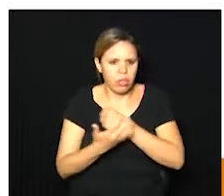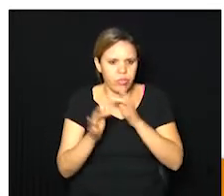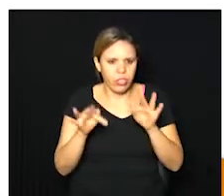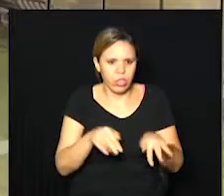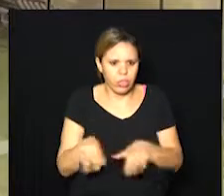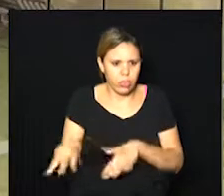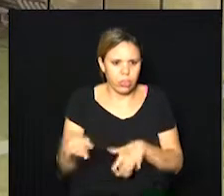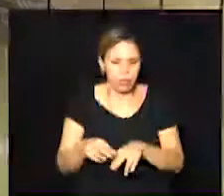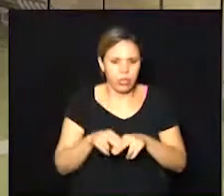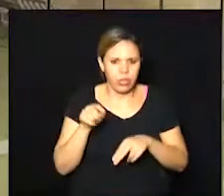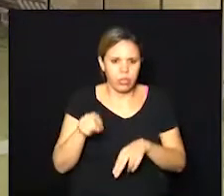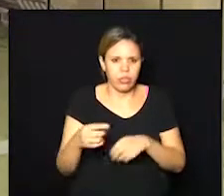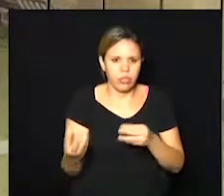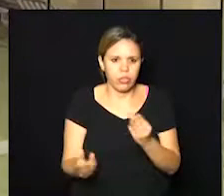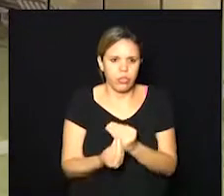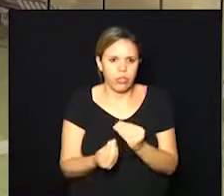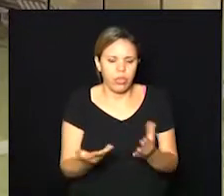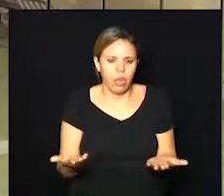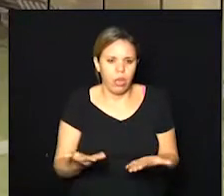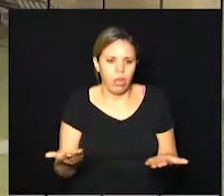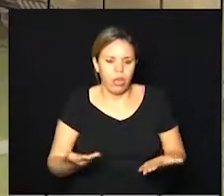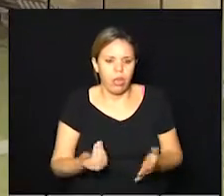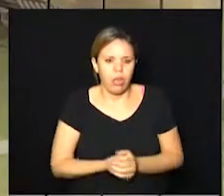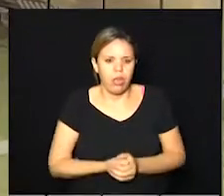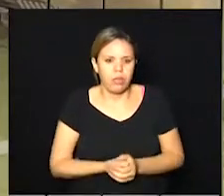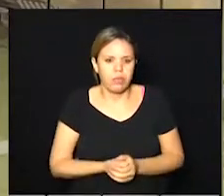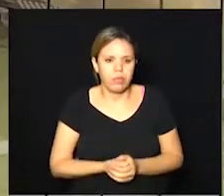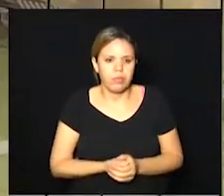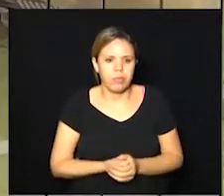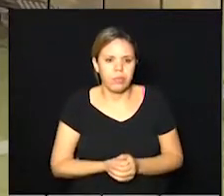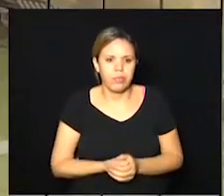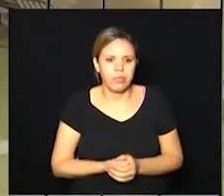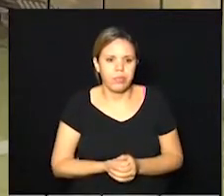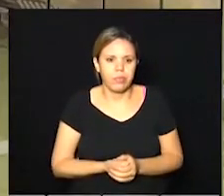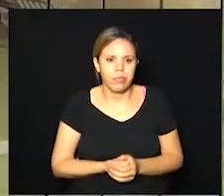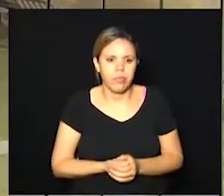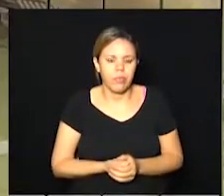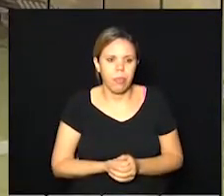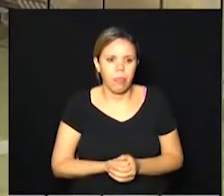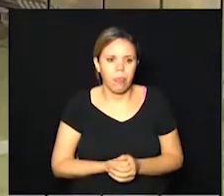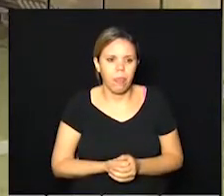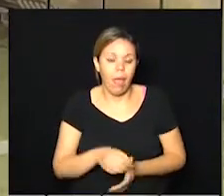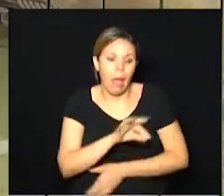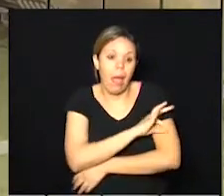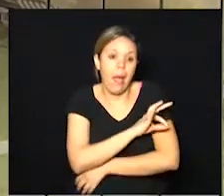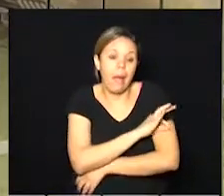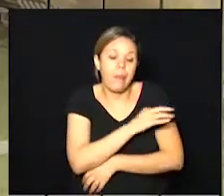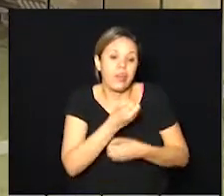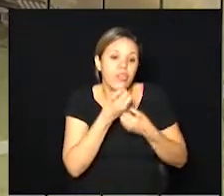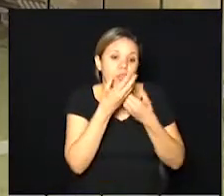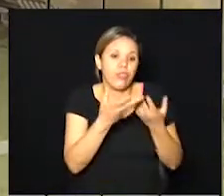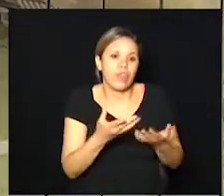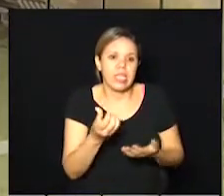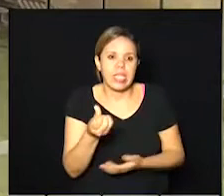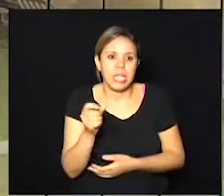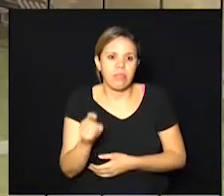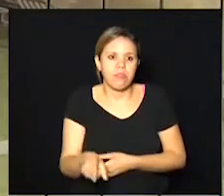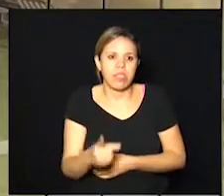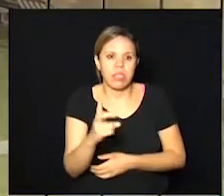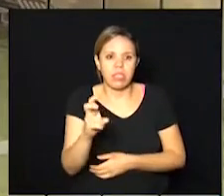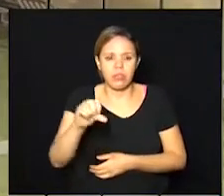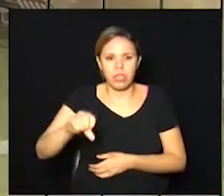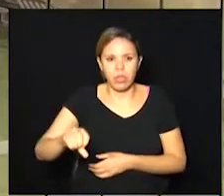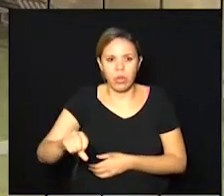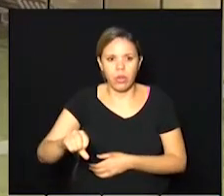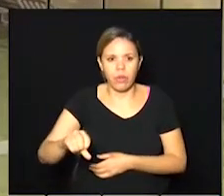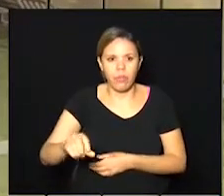de semana, por isso essa atualização dos dados foi realizado agora. Segundo a Prefeitura, são 6.159